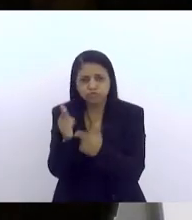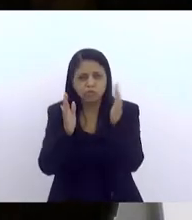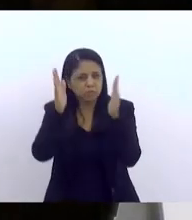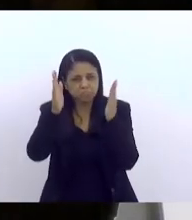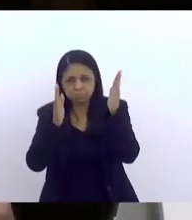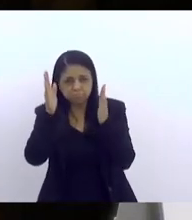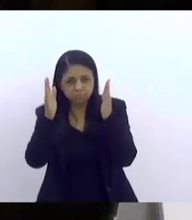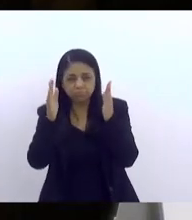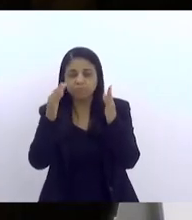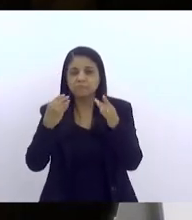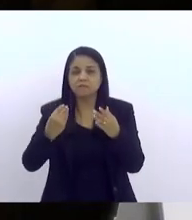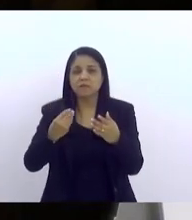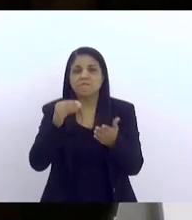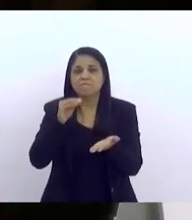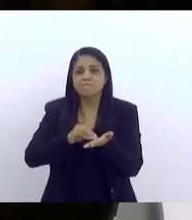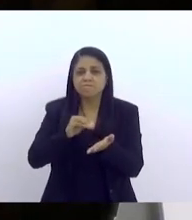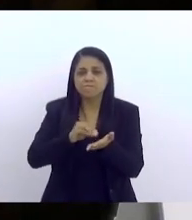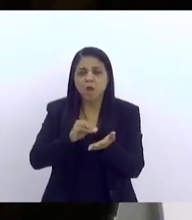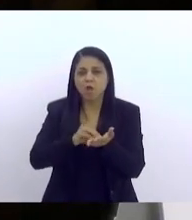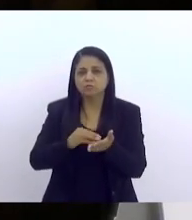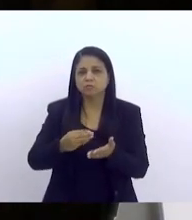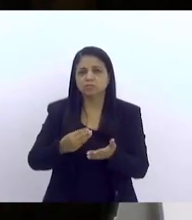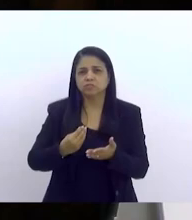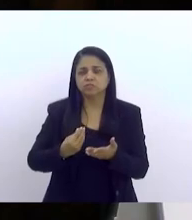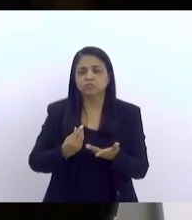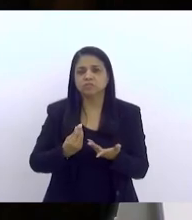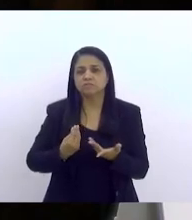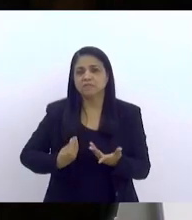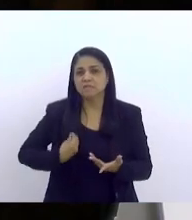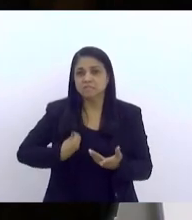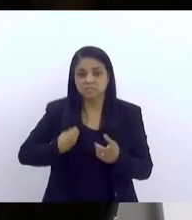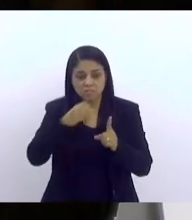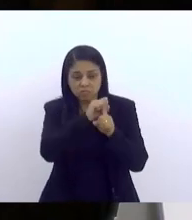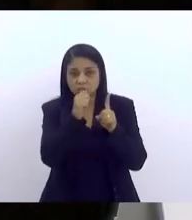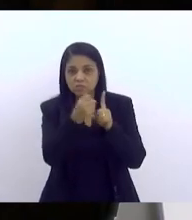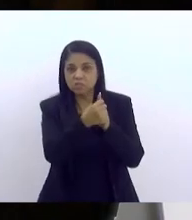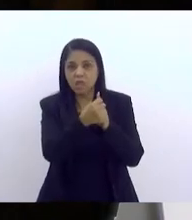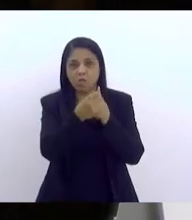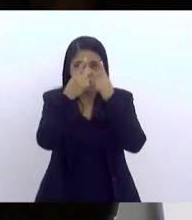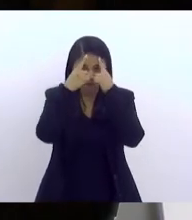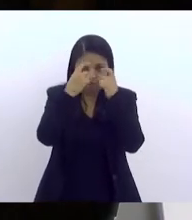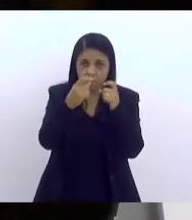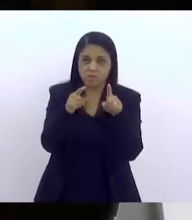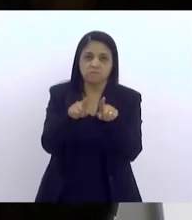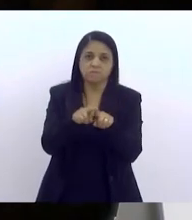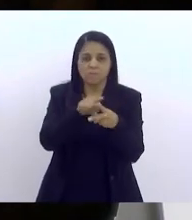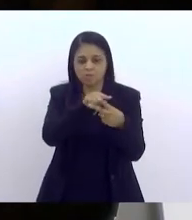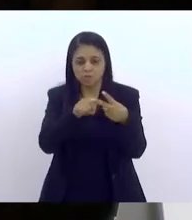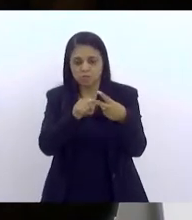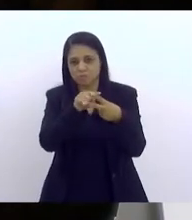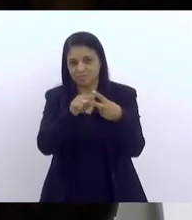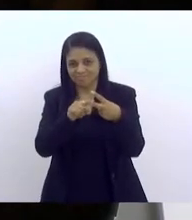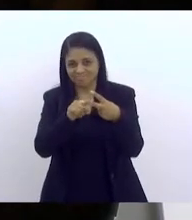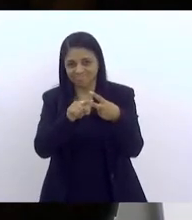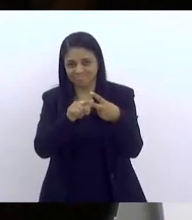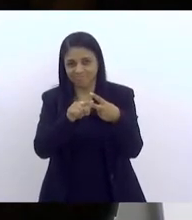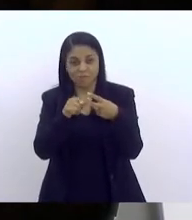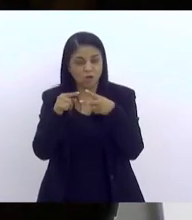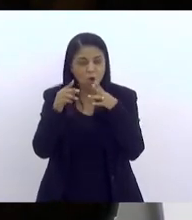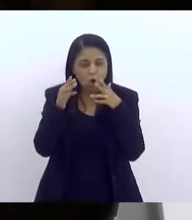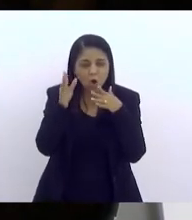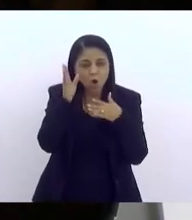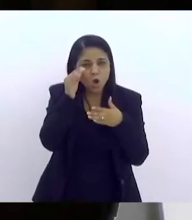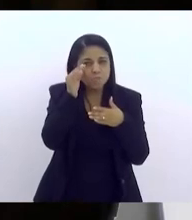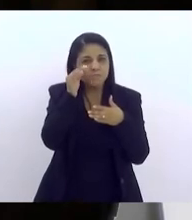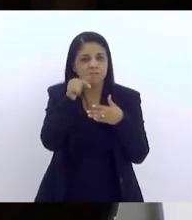inexistência de direitos sociais e a questão da violência. Era sempre um ponto que era observado como